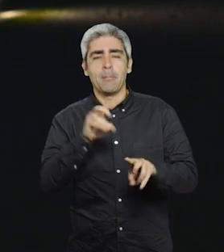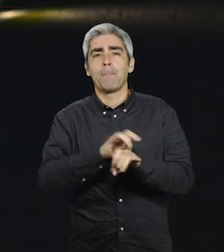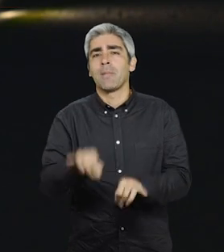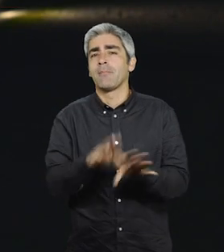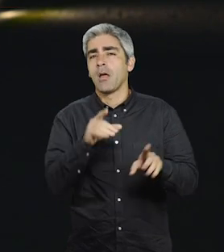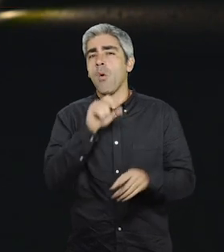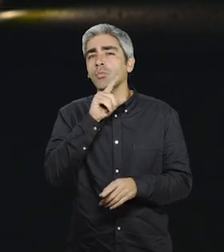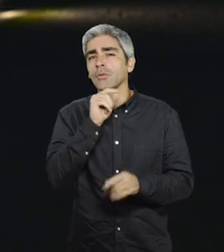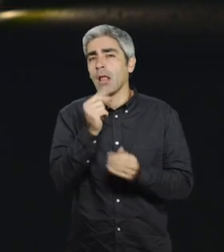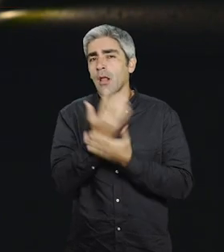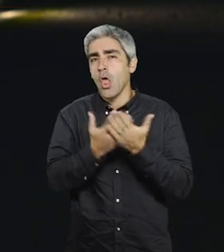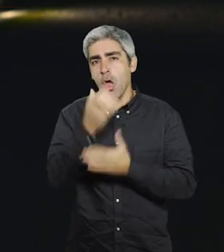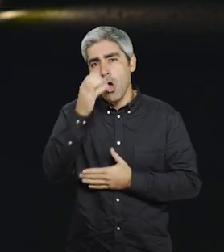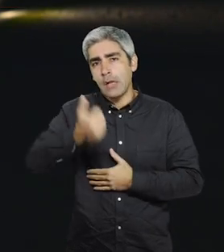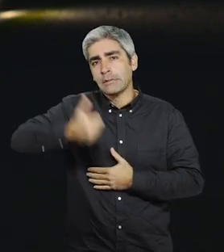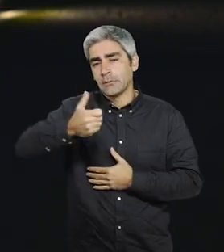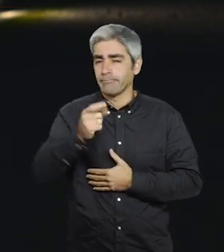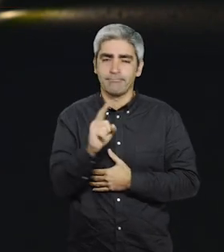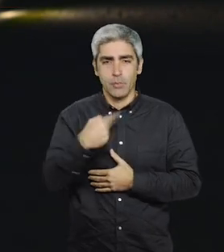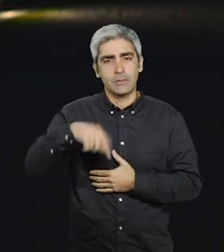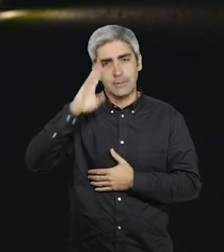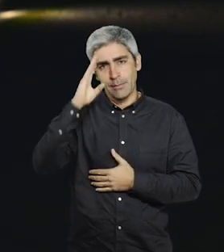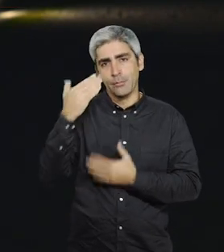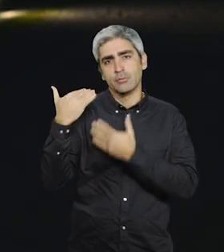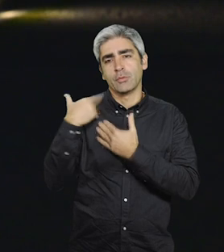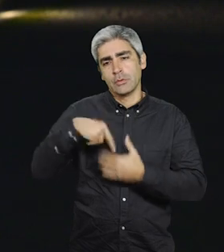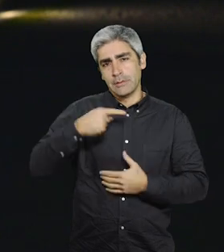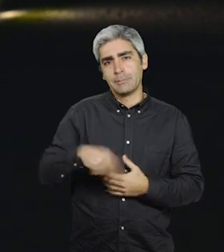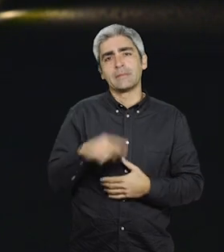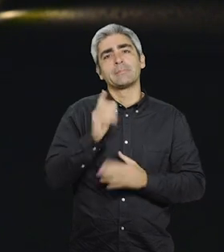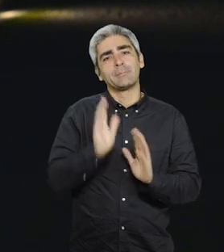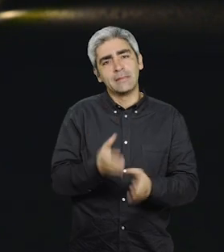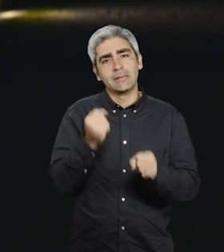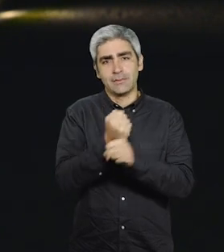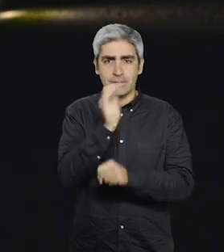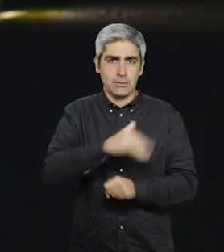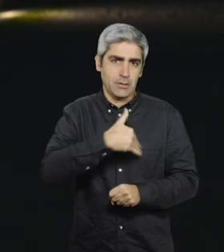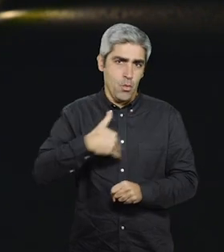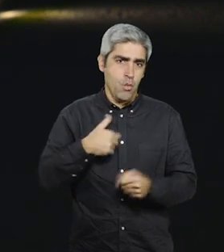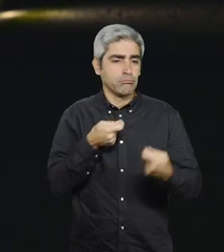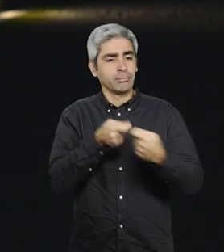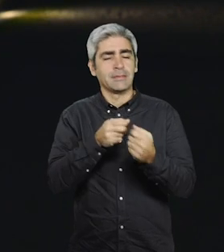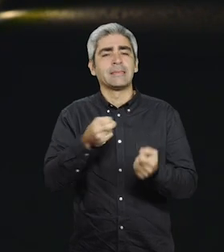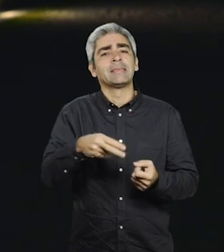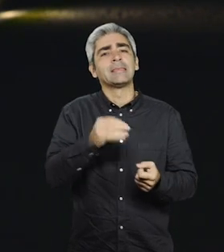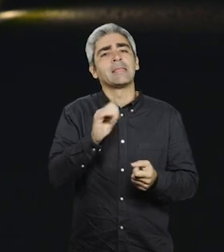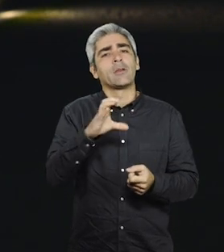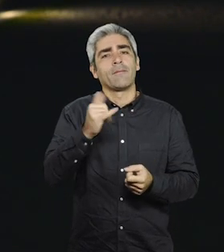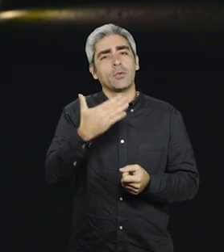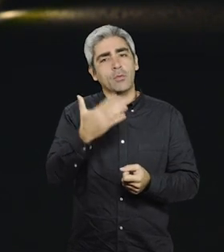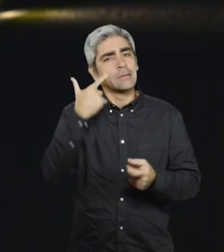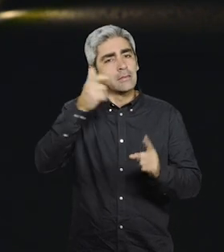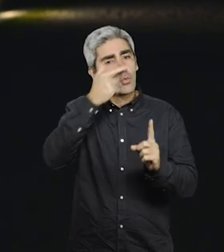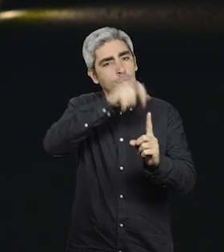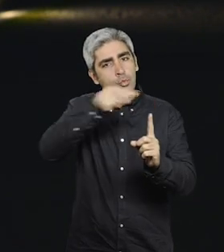oportunidade de negócio. Nós sabemos da responsabilidade que temos. Precisamos de um Serviço Nacional de Saúde para o século XXI, que seja centrado no